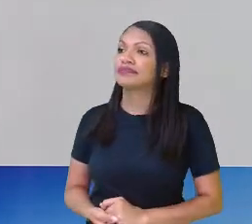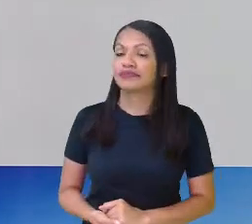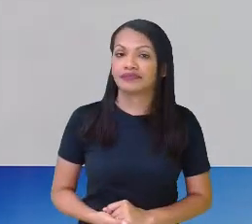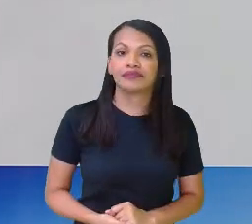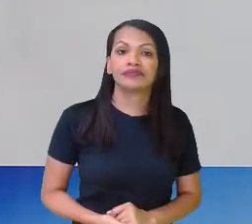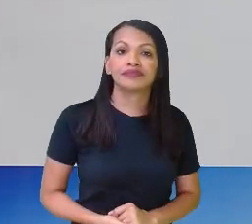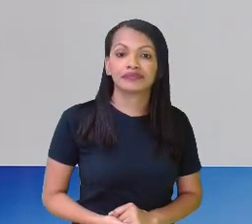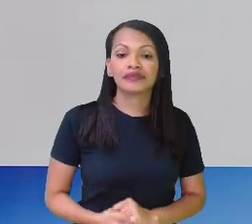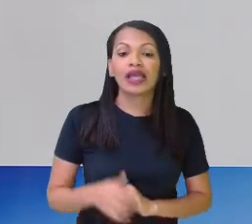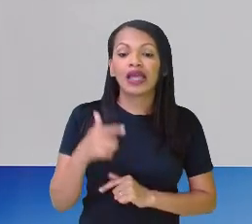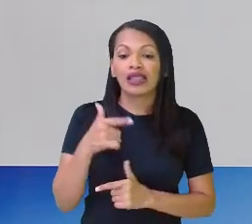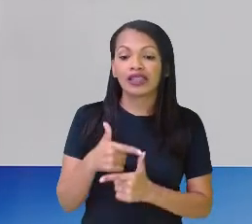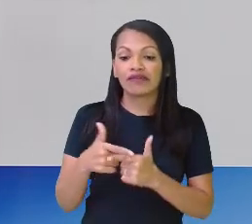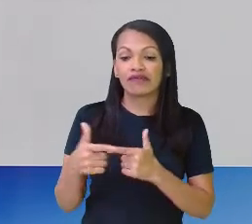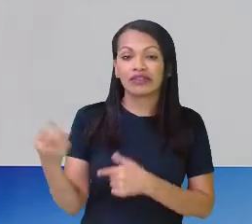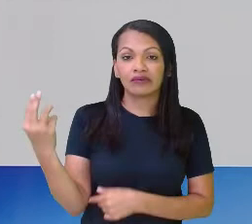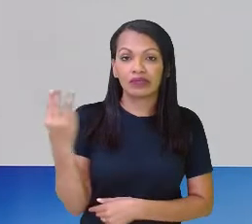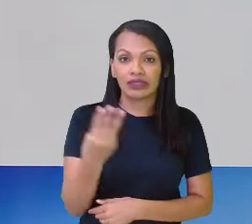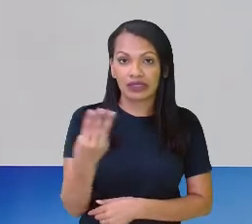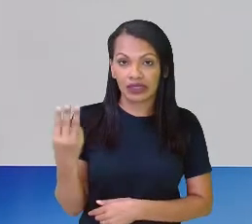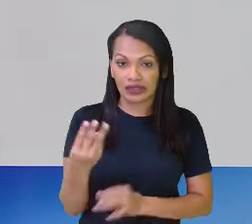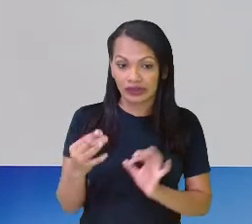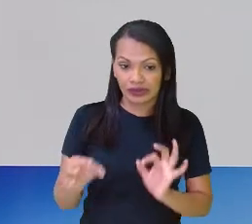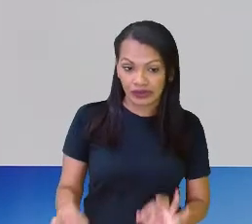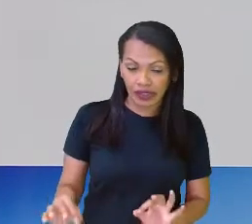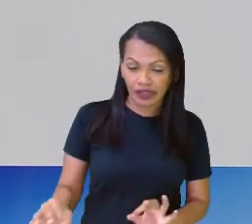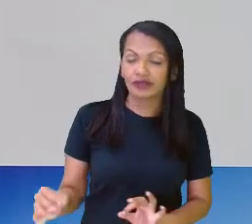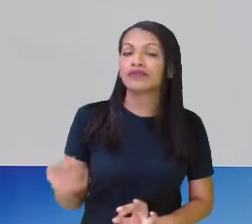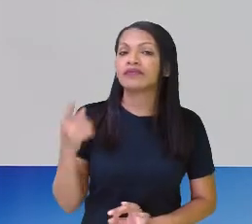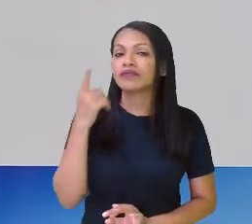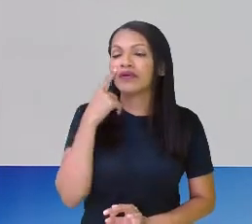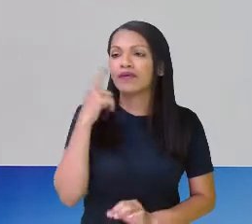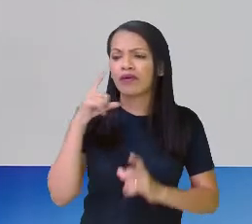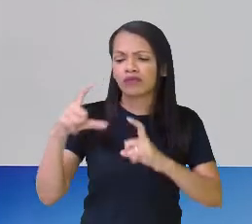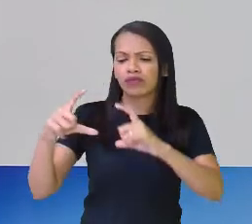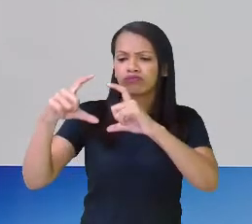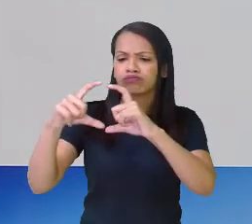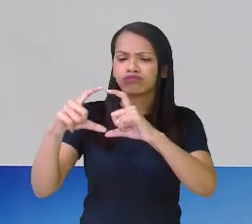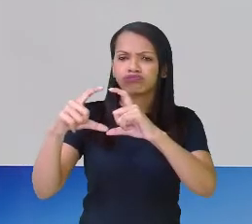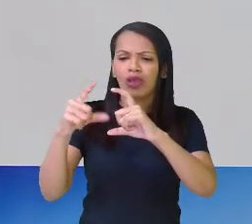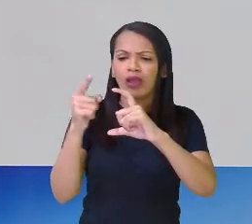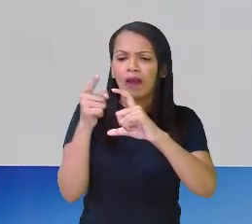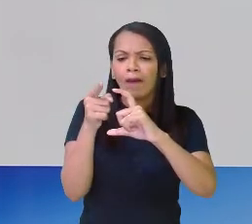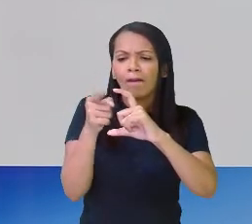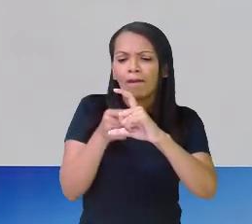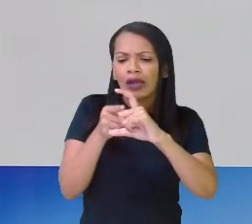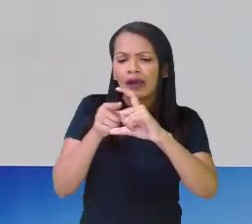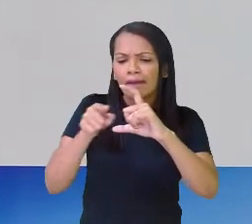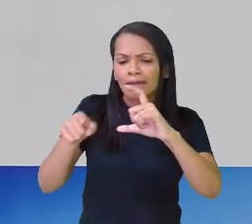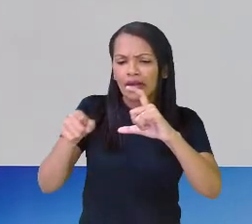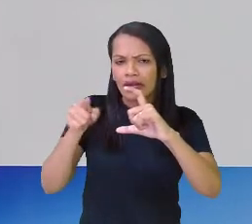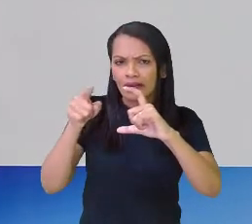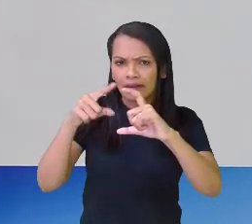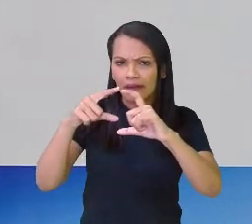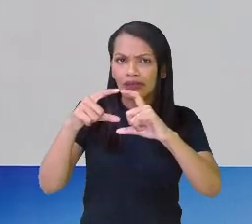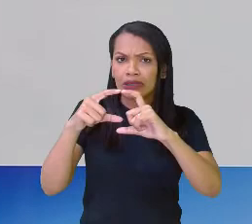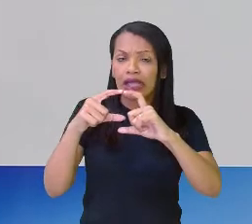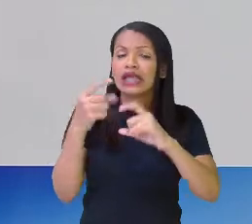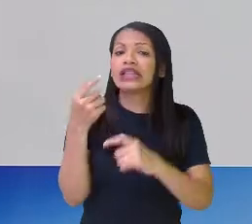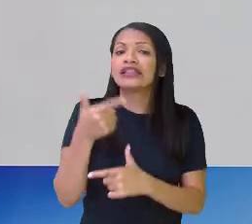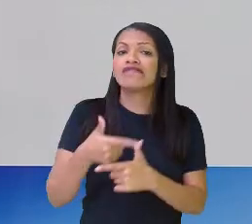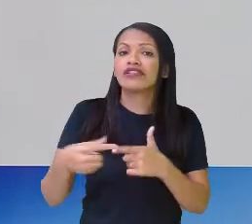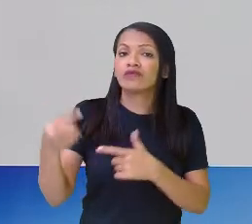inteiro que foi dividido em três partes, certo? O disco fracionário, que é o que eu tenho na mesa. Eu tenho o inteiro, a minha peça